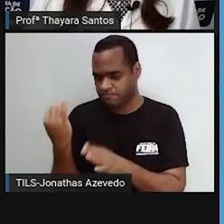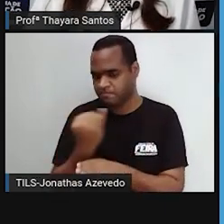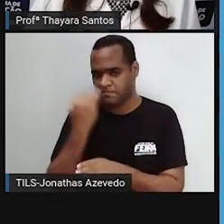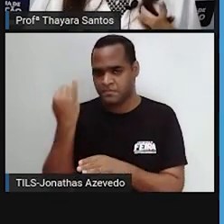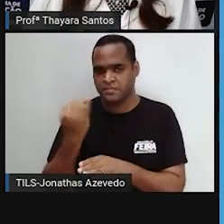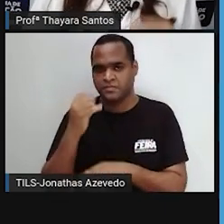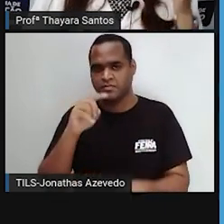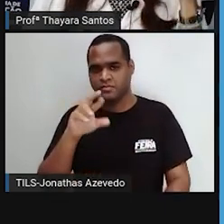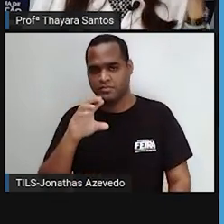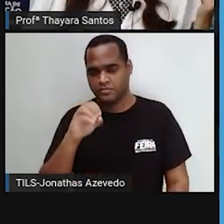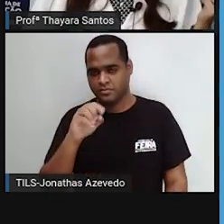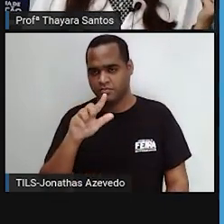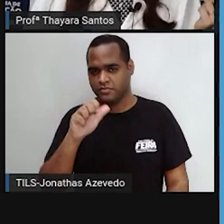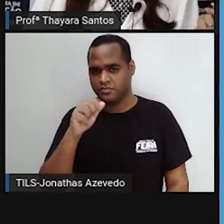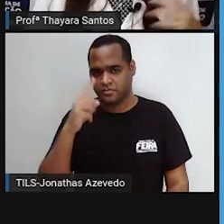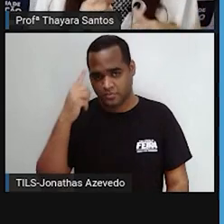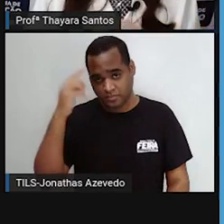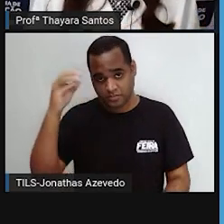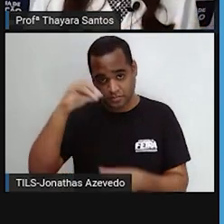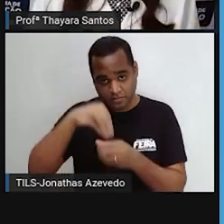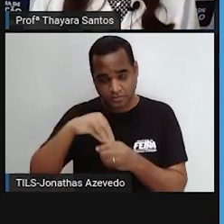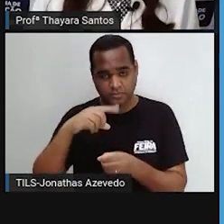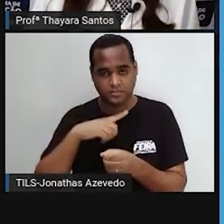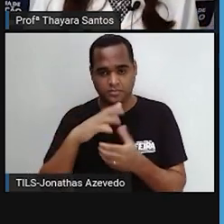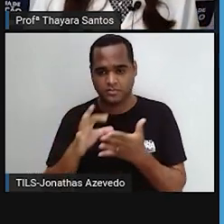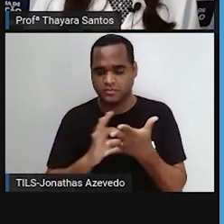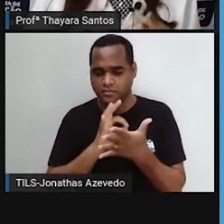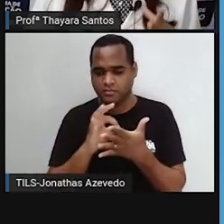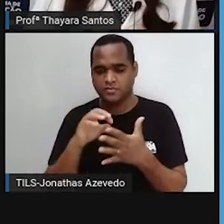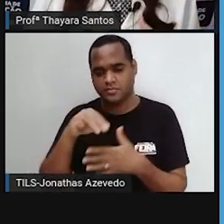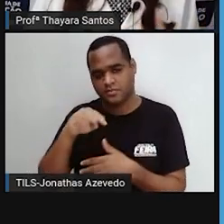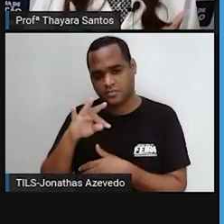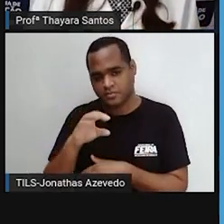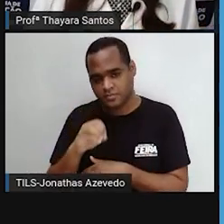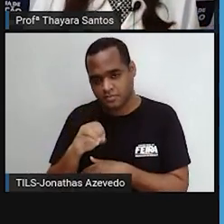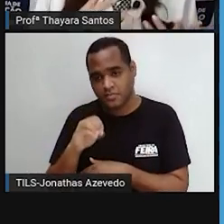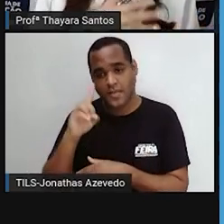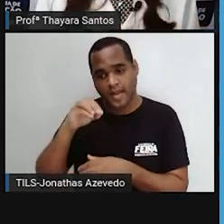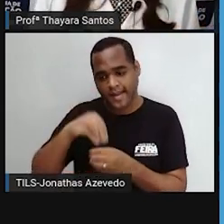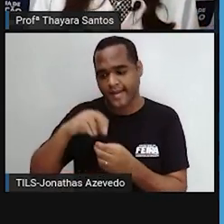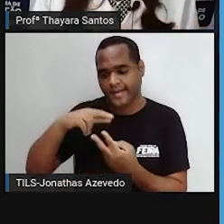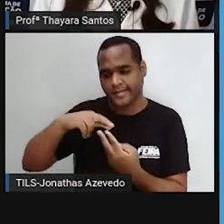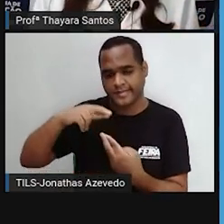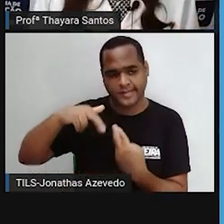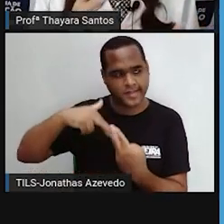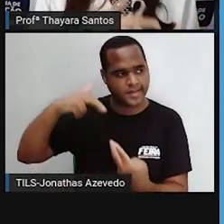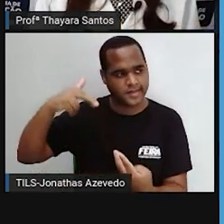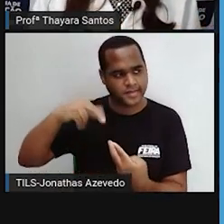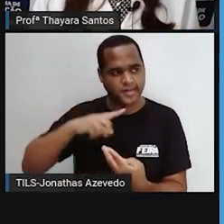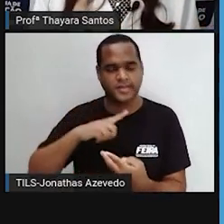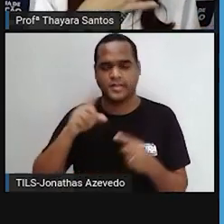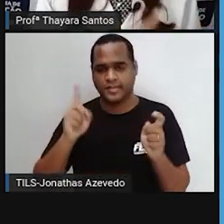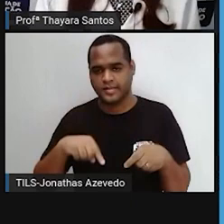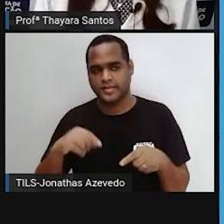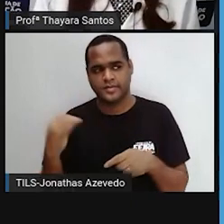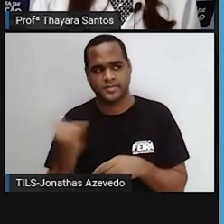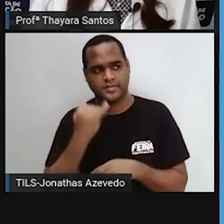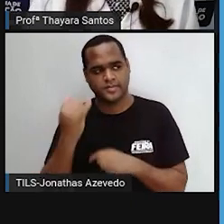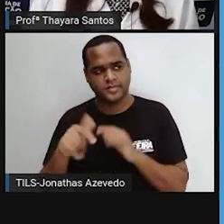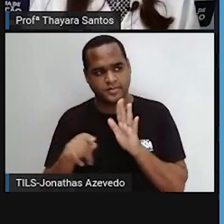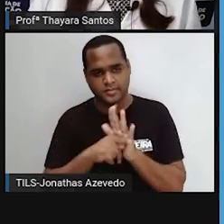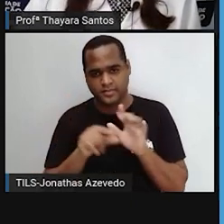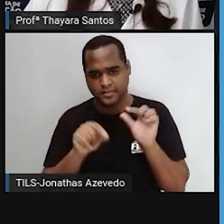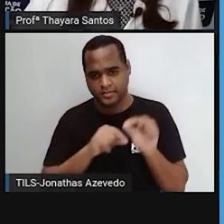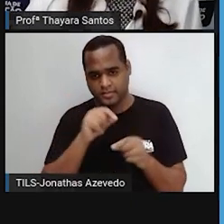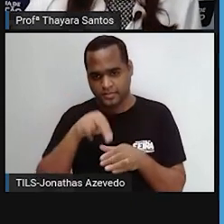cloroplasto, assim como a mitocôndria, ele também apresenta DNA próprio. Então DNA é diferente do DNA que está lá no núcleo da